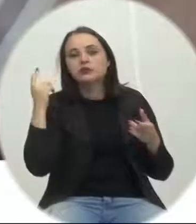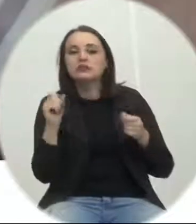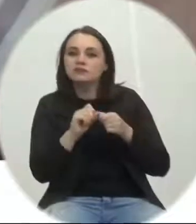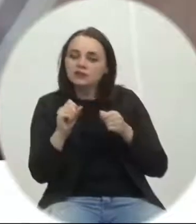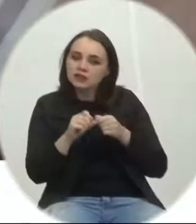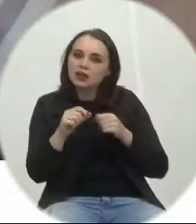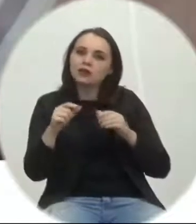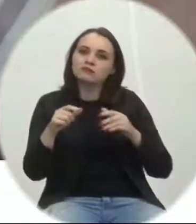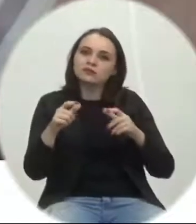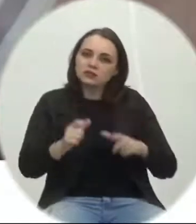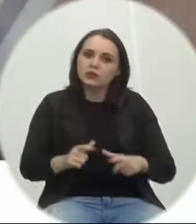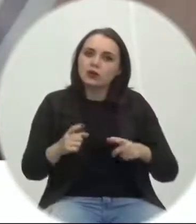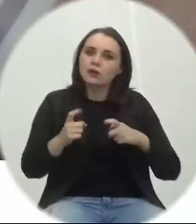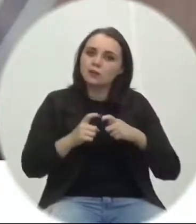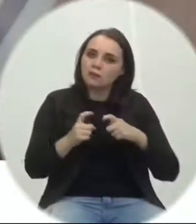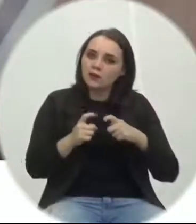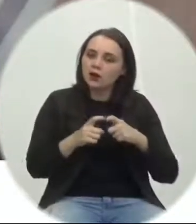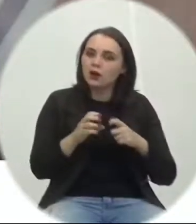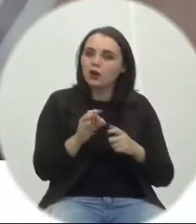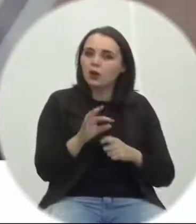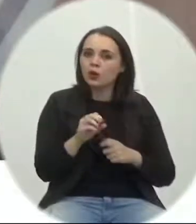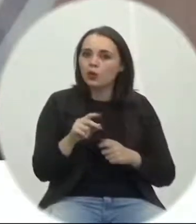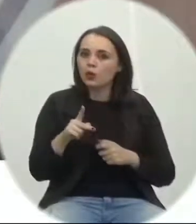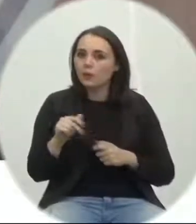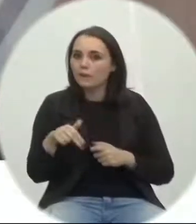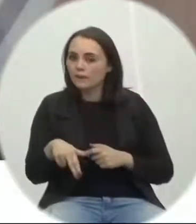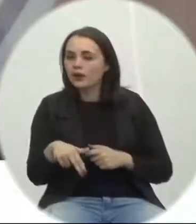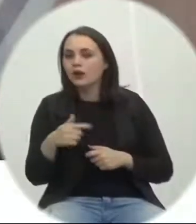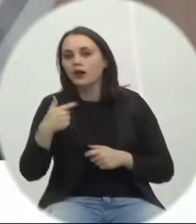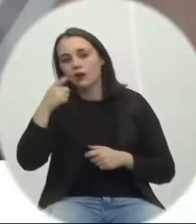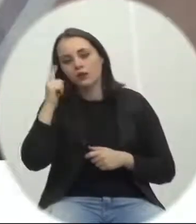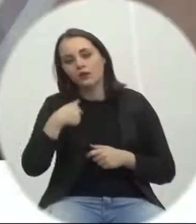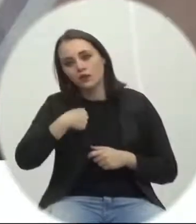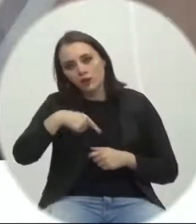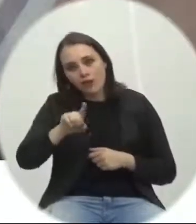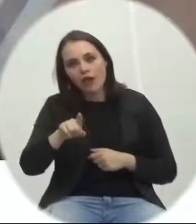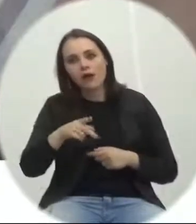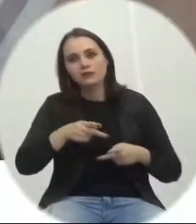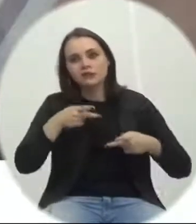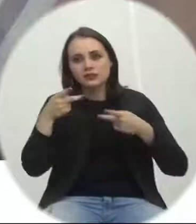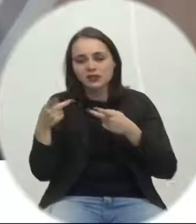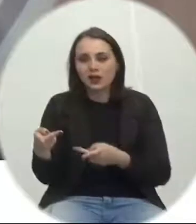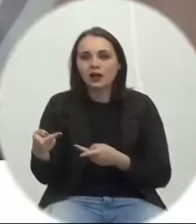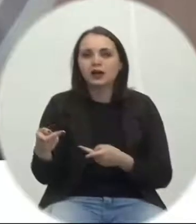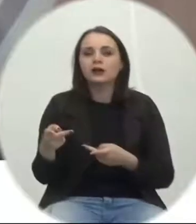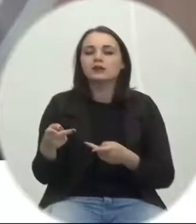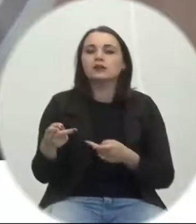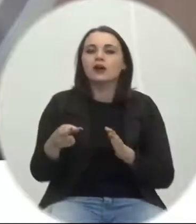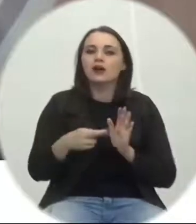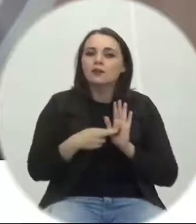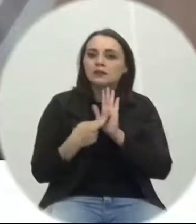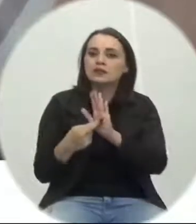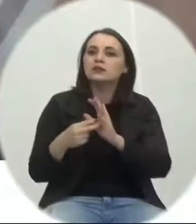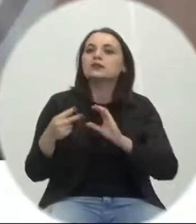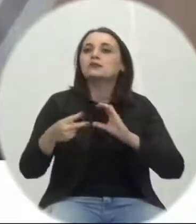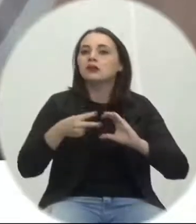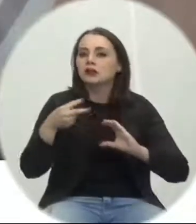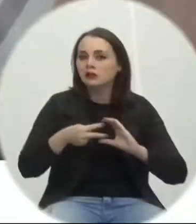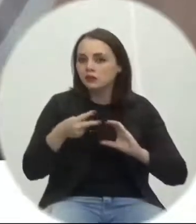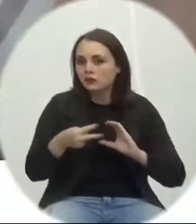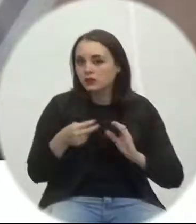desta clínica Otopan. Então, estive lá, cumprimentando, não só em meu nome, mas levando o abraço também